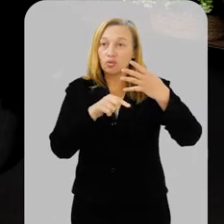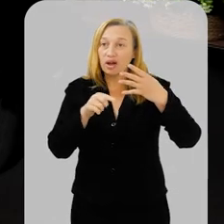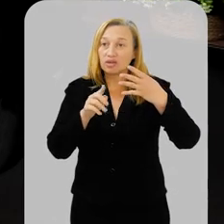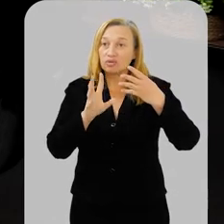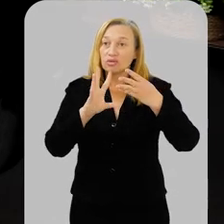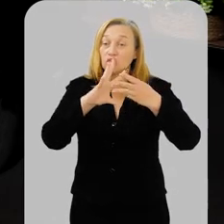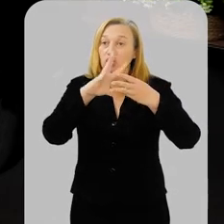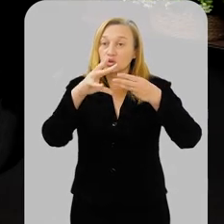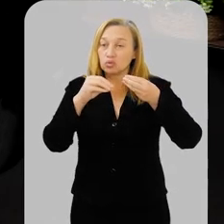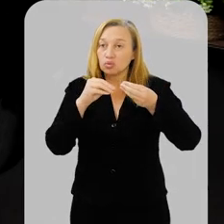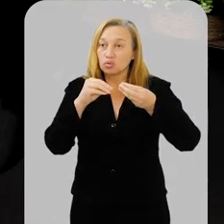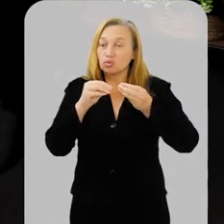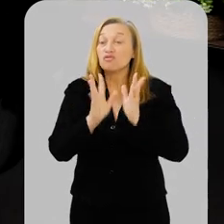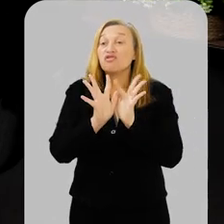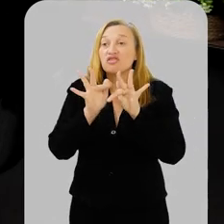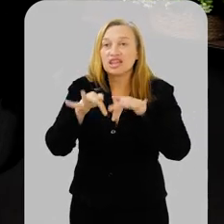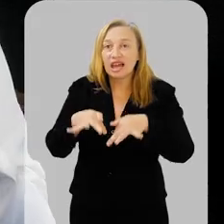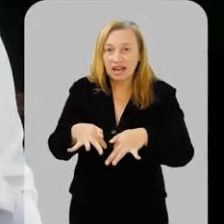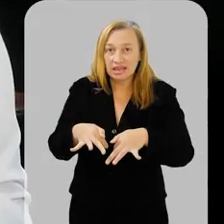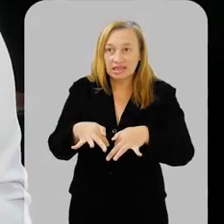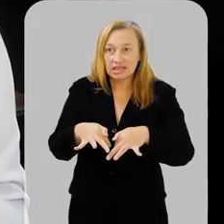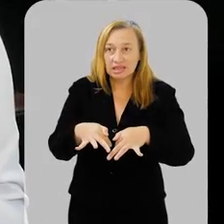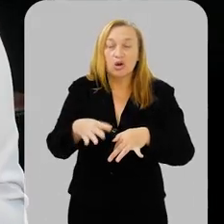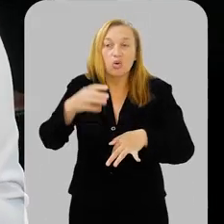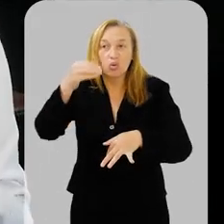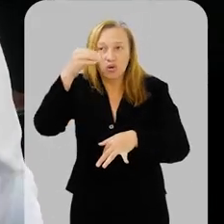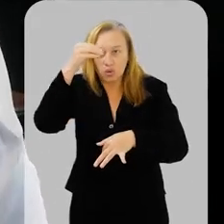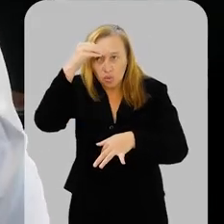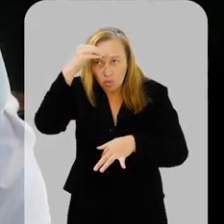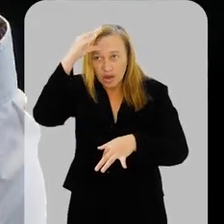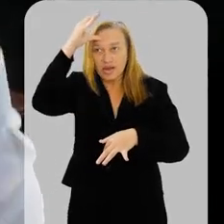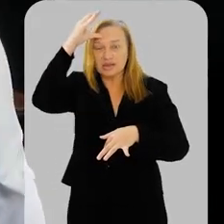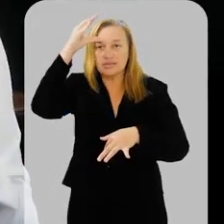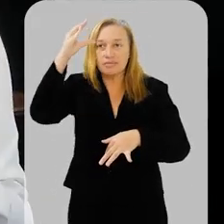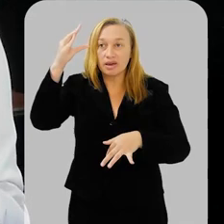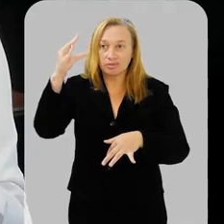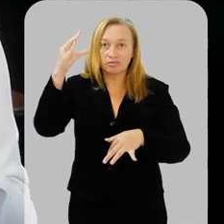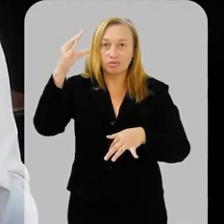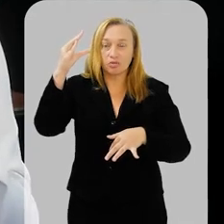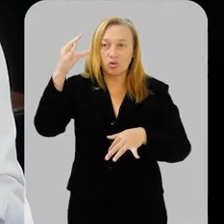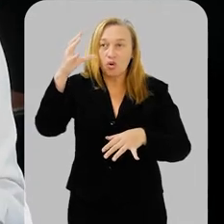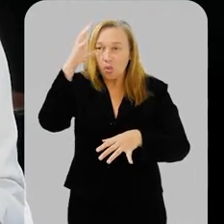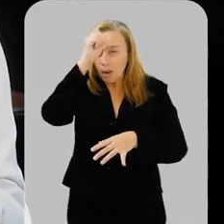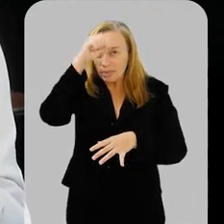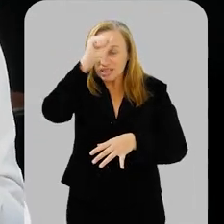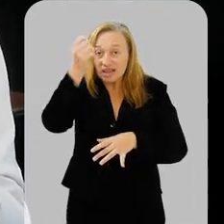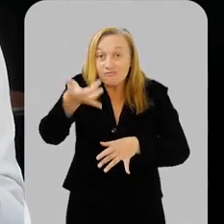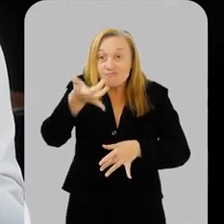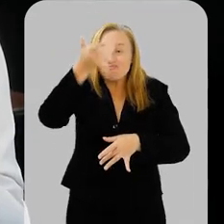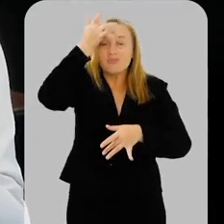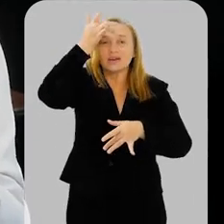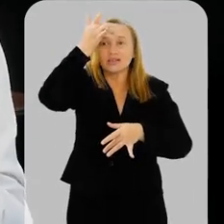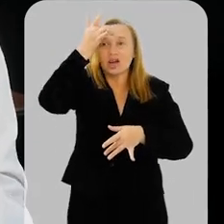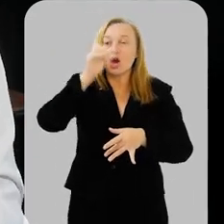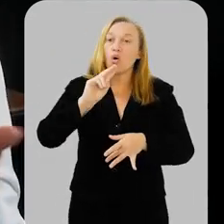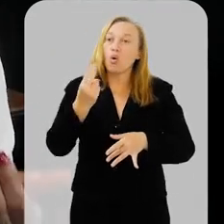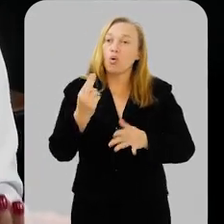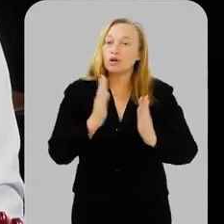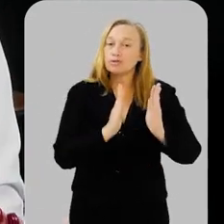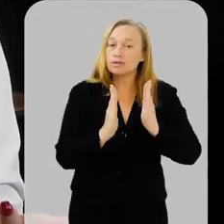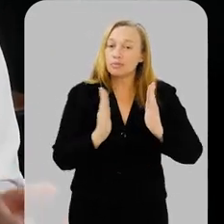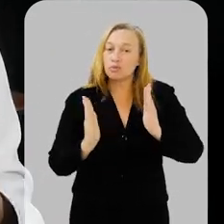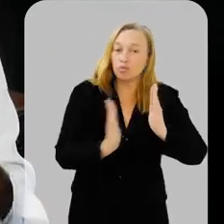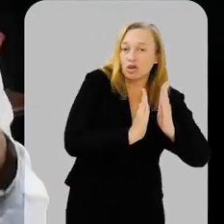quatro estágios para que o conhecimento seja armazenado, fixado no cérebro ou um